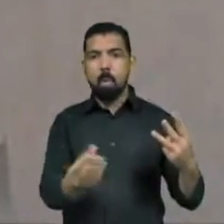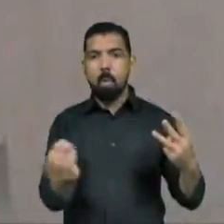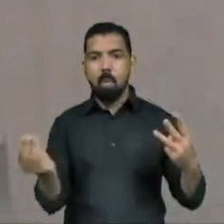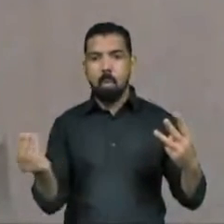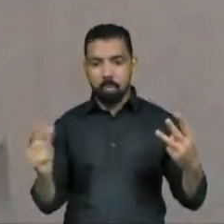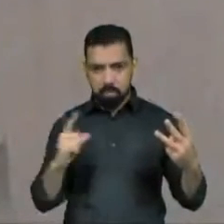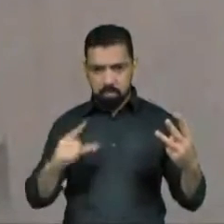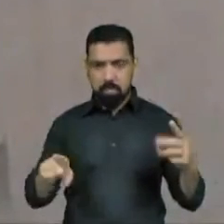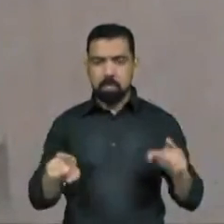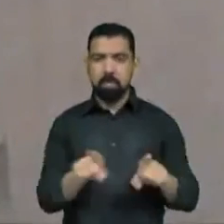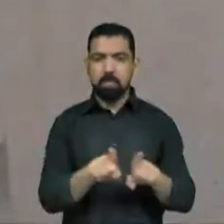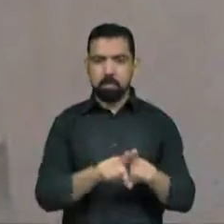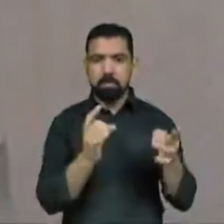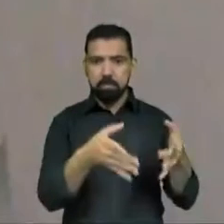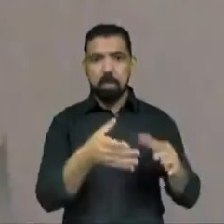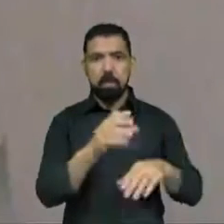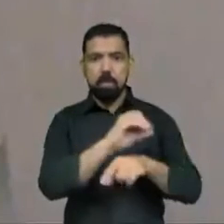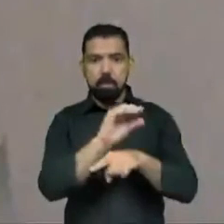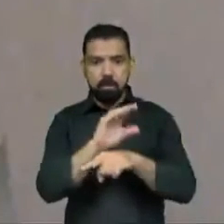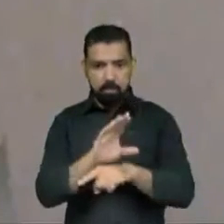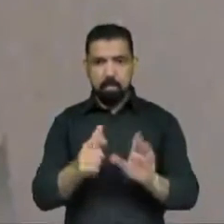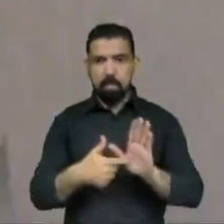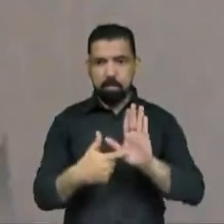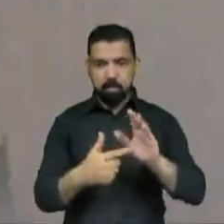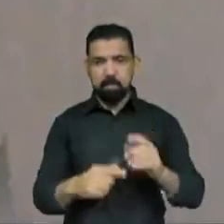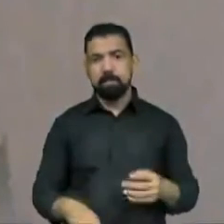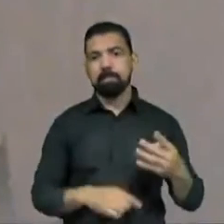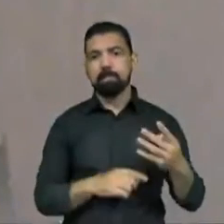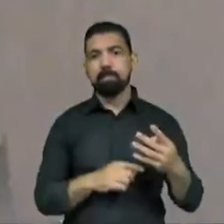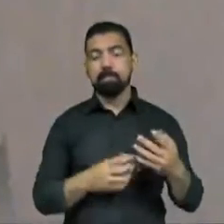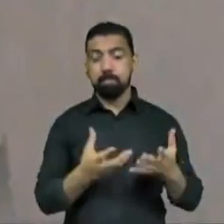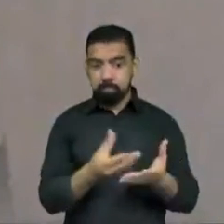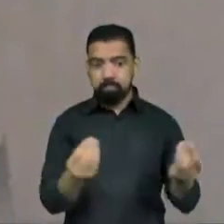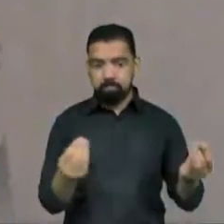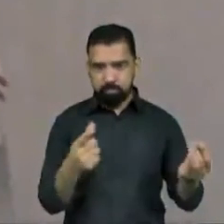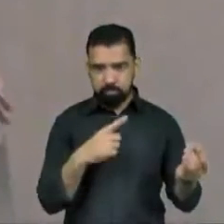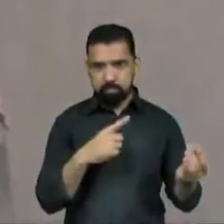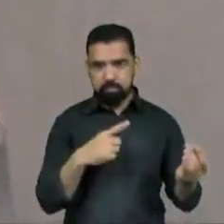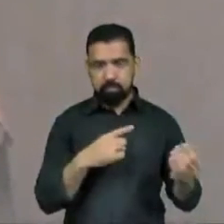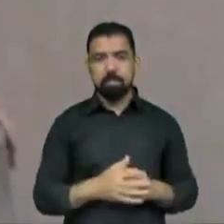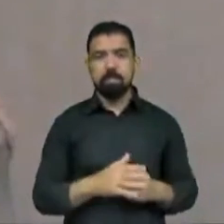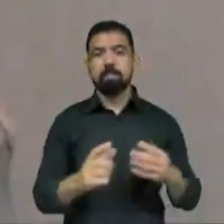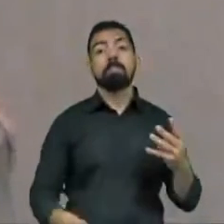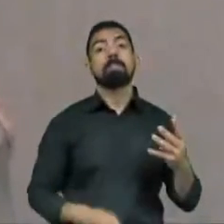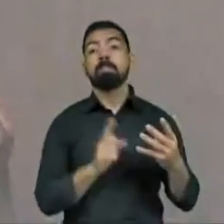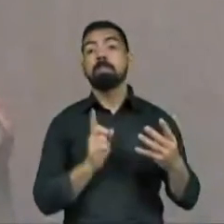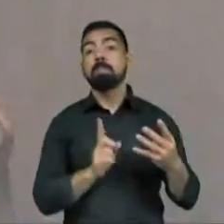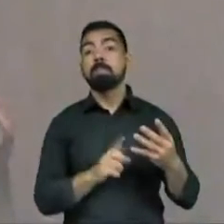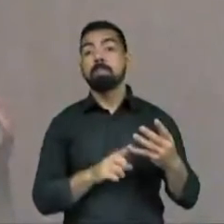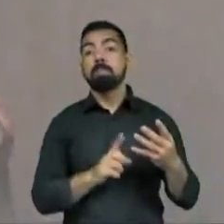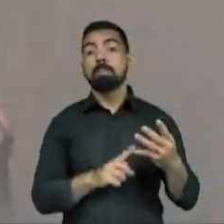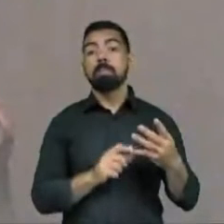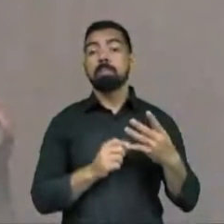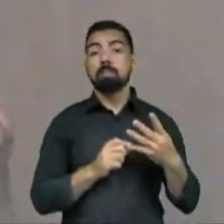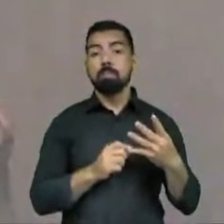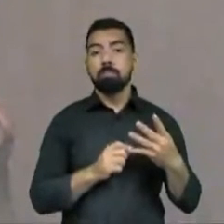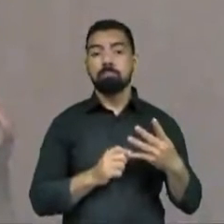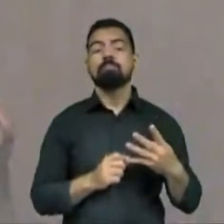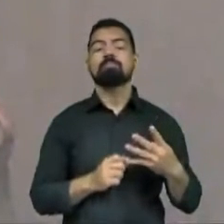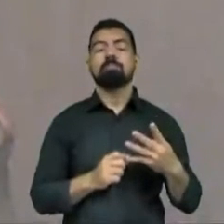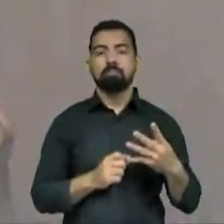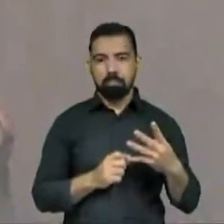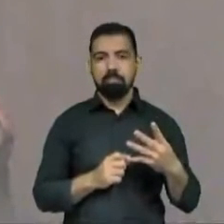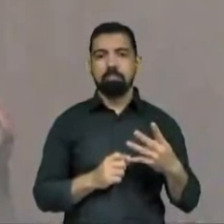fotos dão conta disso, com muitas armas, e atentou contra a